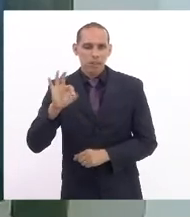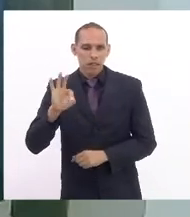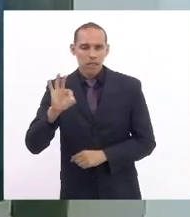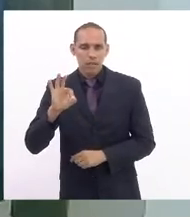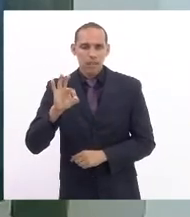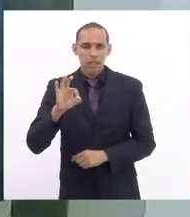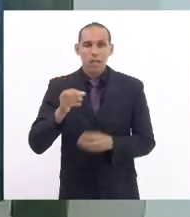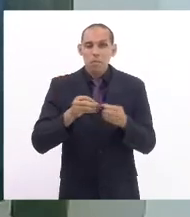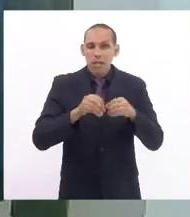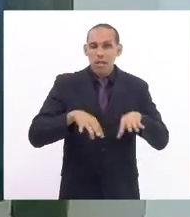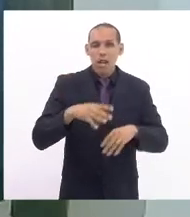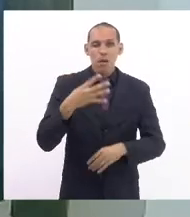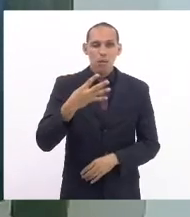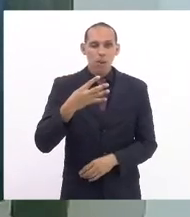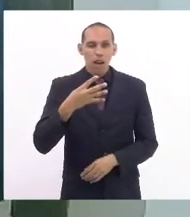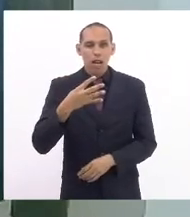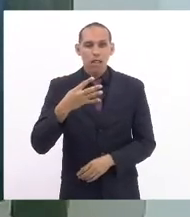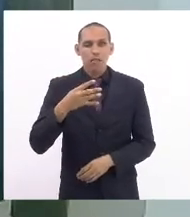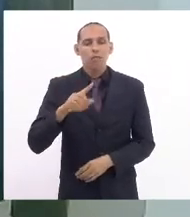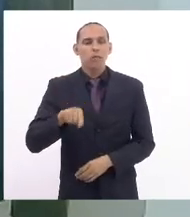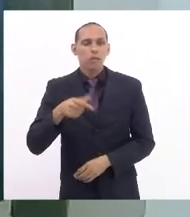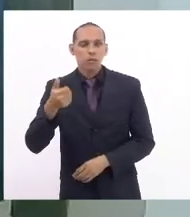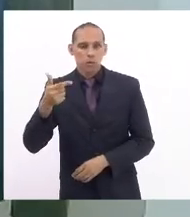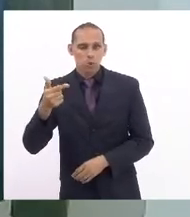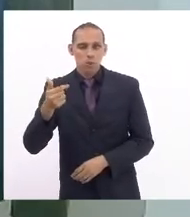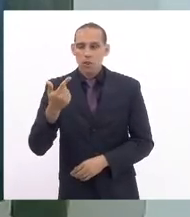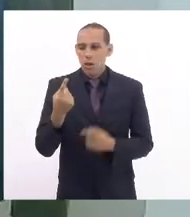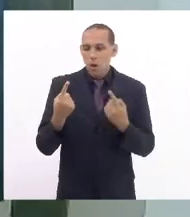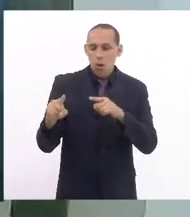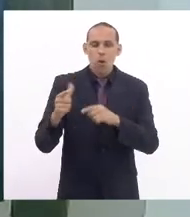prejudicada emenda 4, pela emenda 12, contrário das demais emendas.